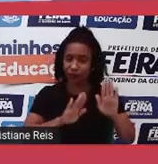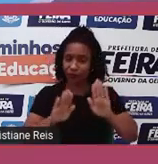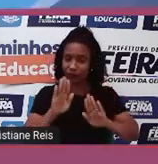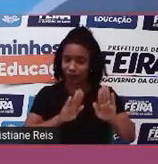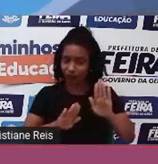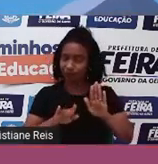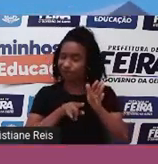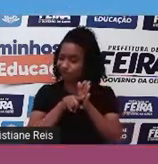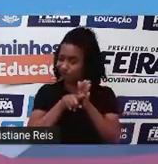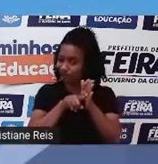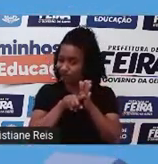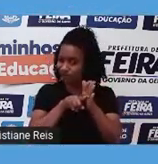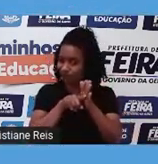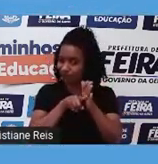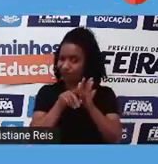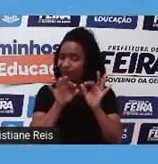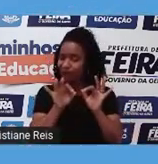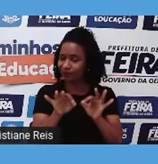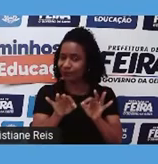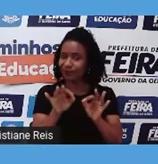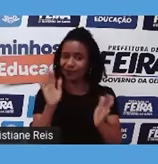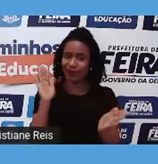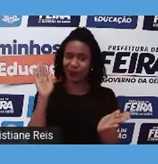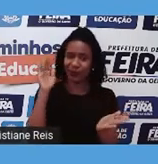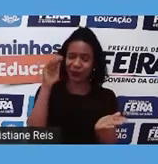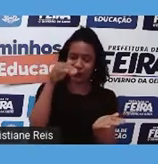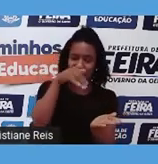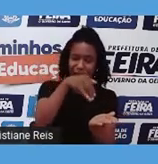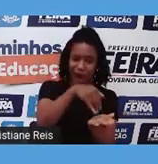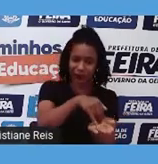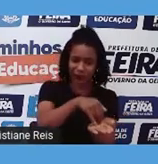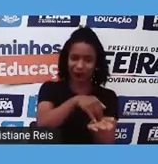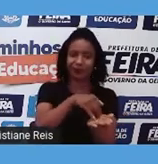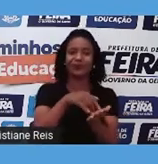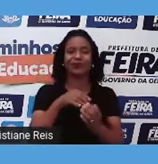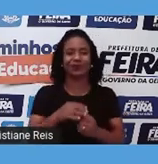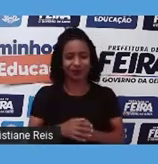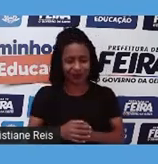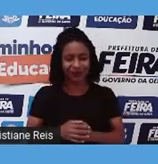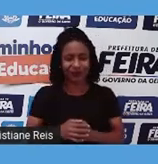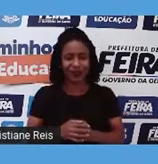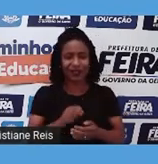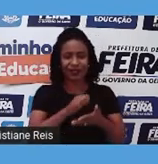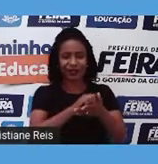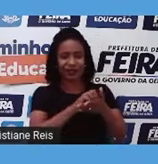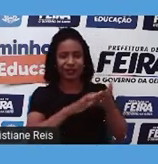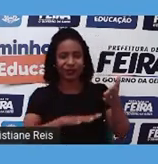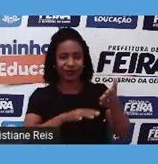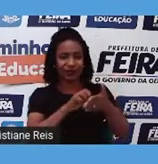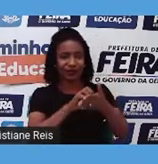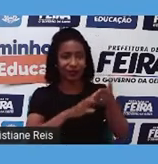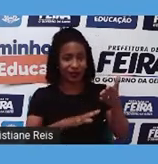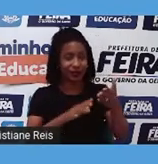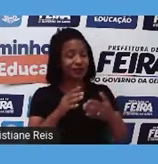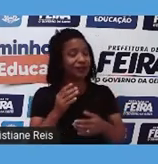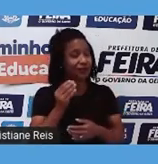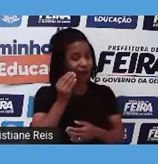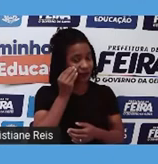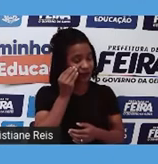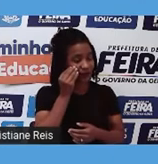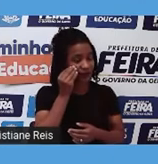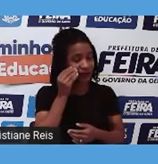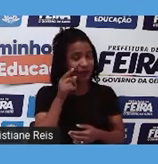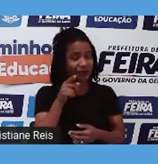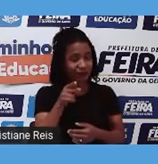E por fim, chegamos ao final da nossa atividade. Ele nos oferece aqui